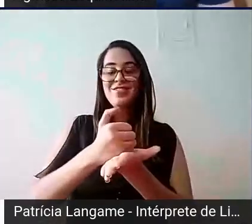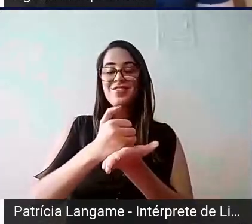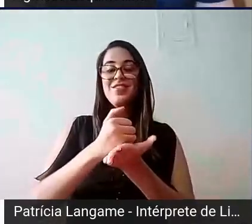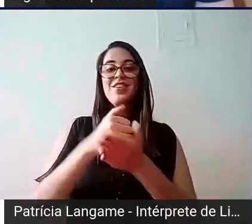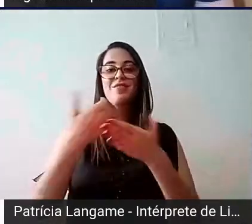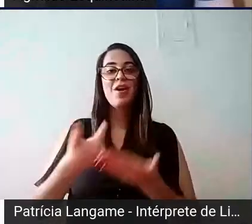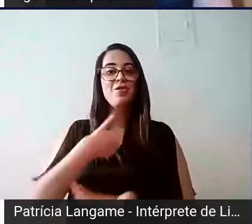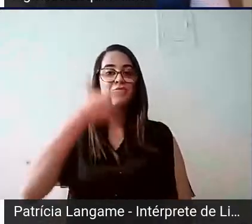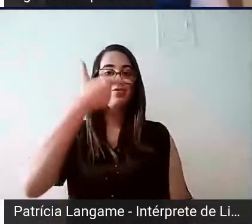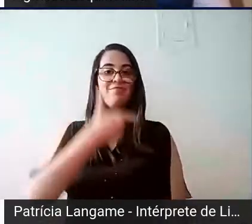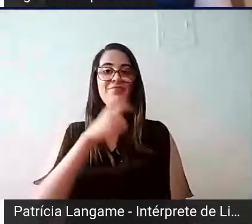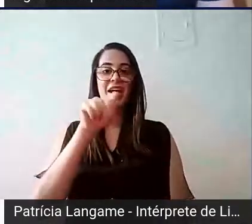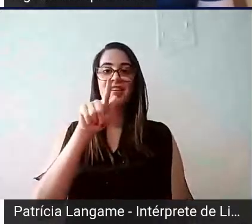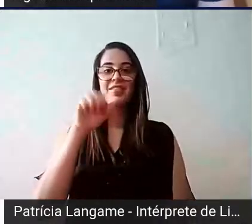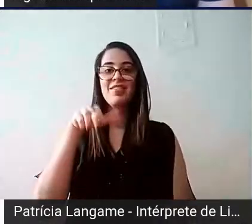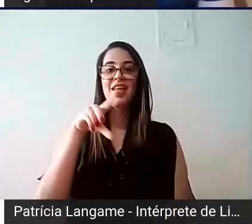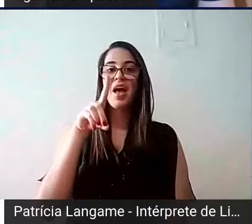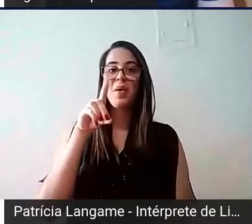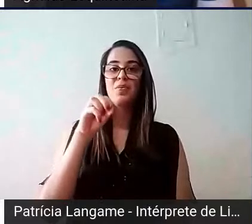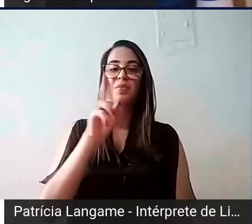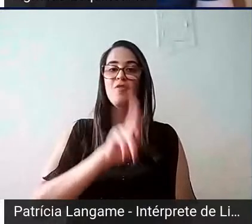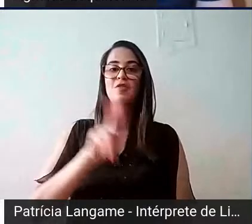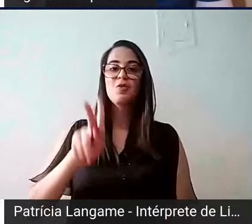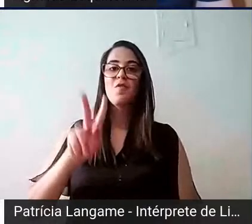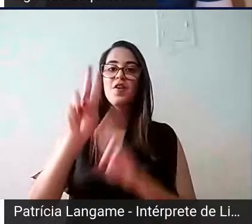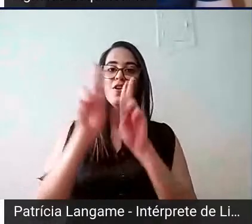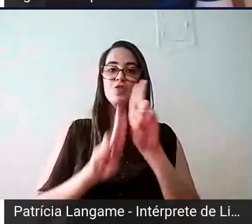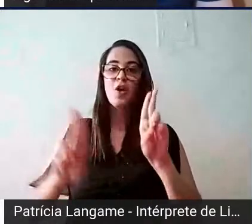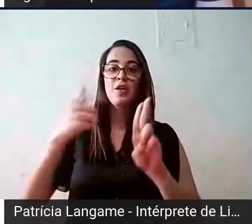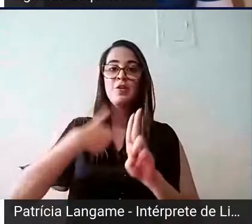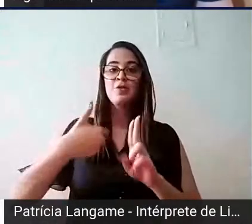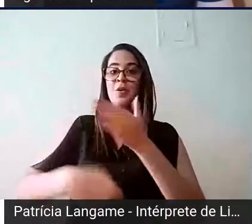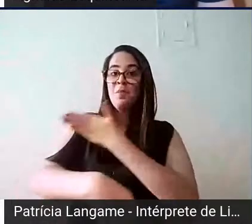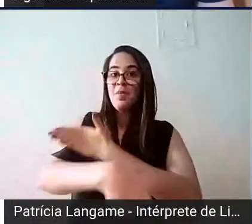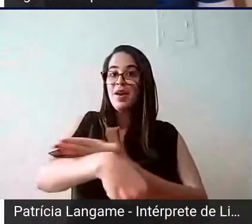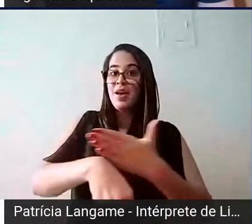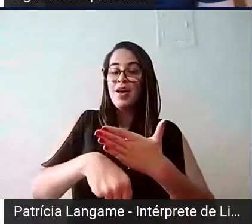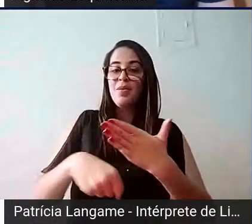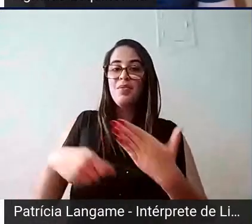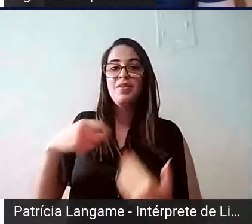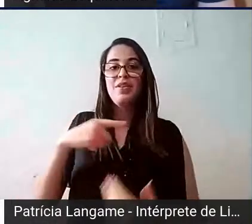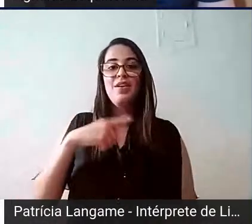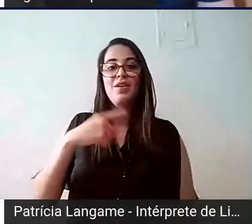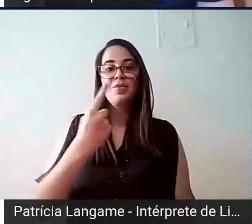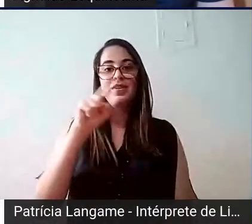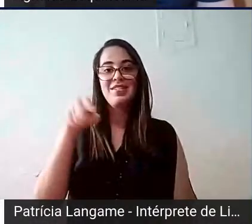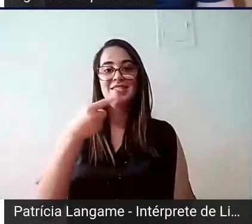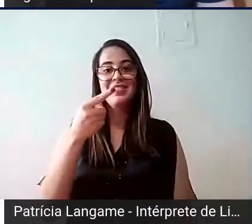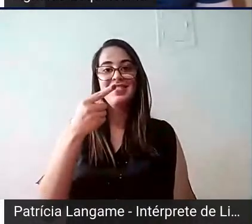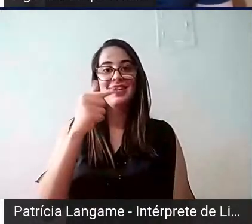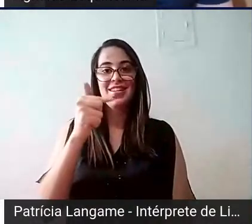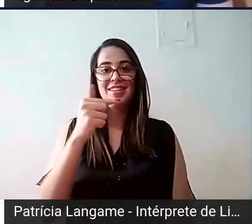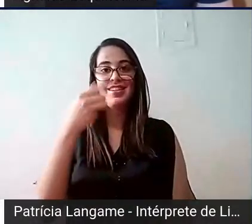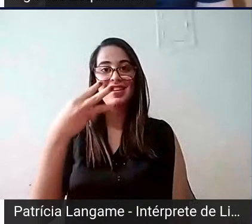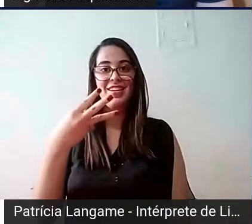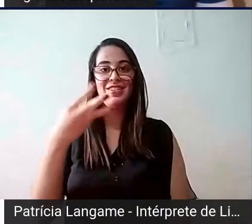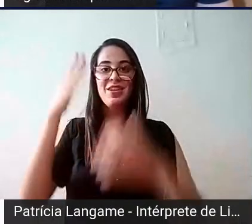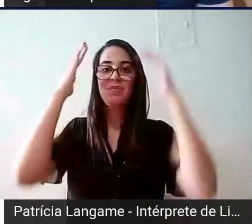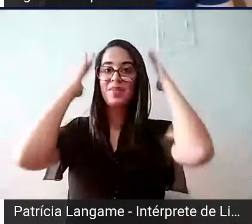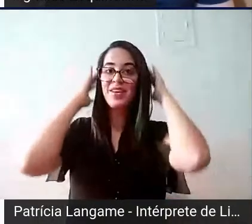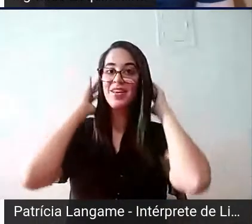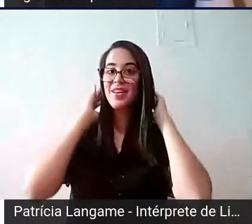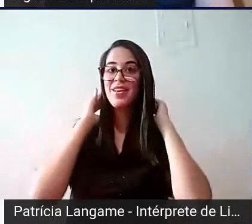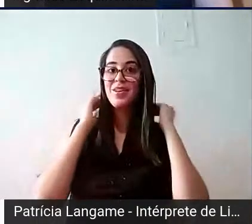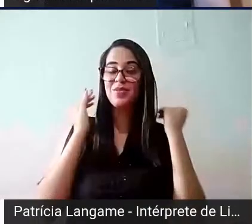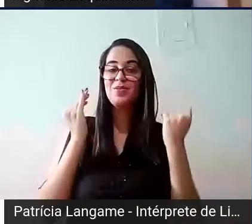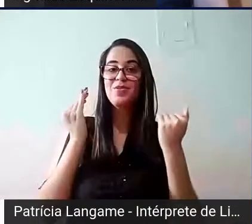sou professor da UFRJ, eu sou branco, tenho 1,73m, 4m, cabelos, olhos castanhos, cabelos